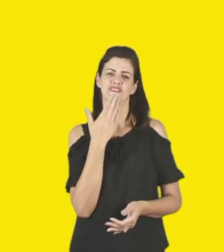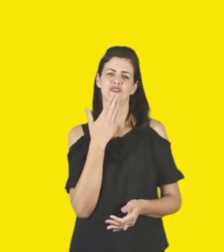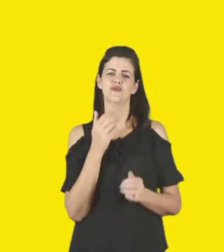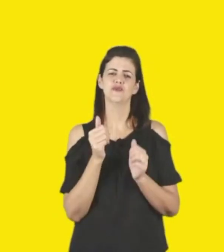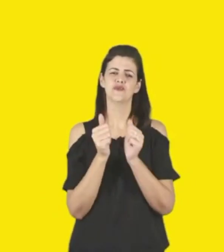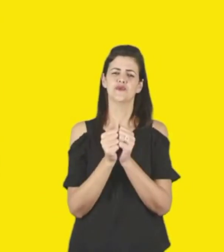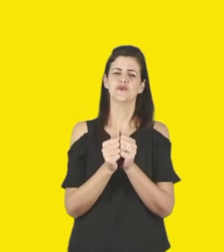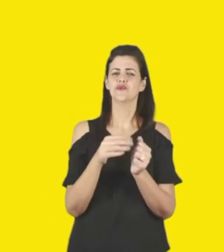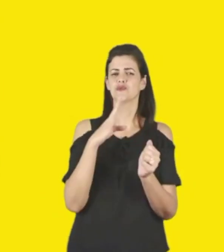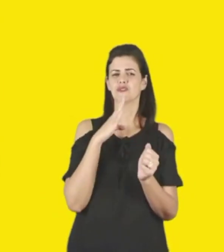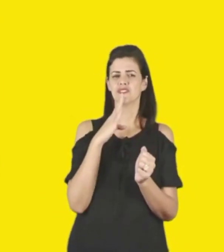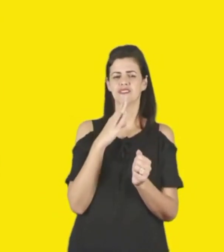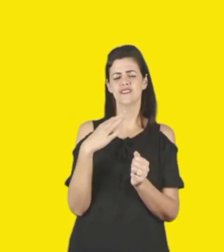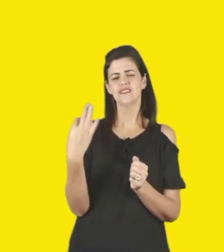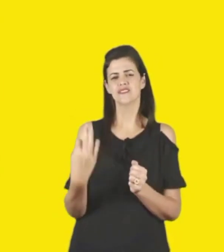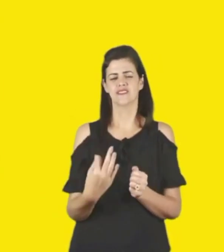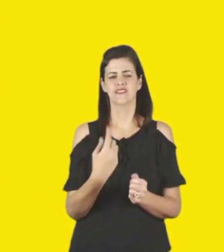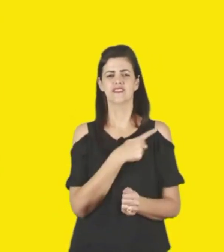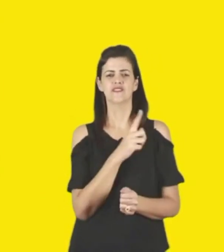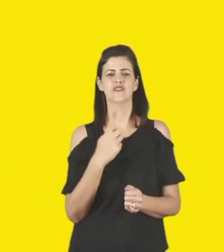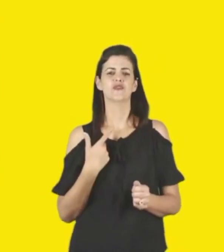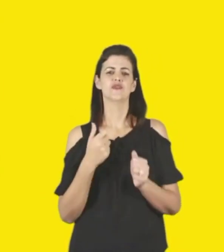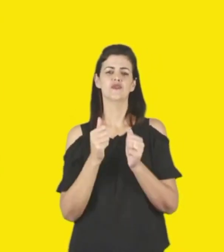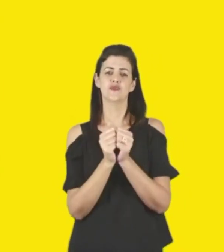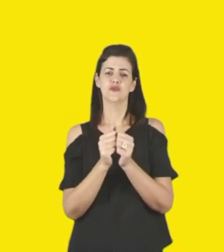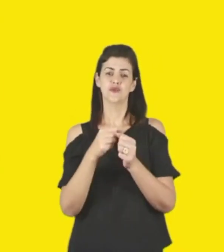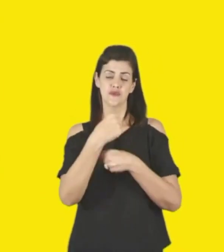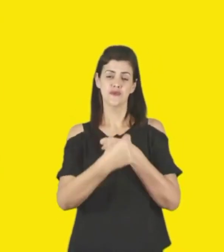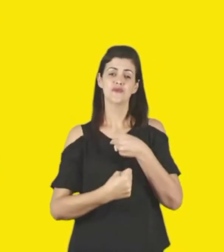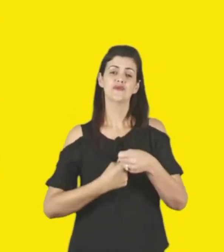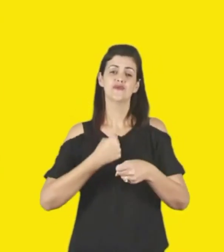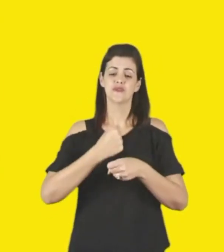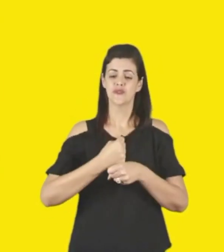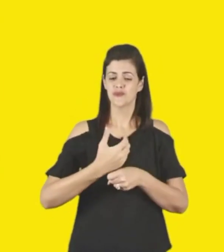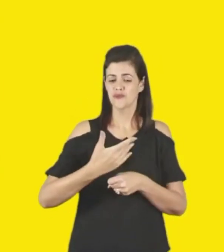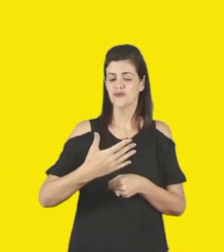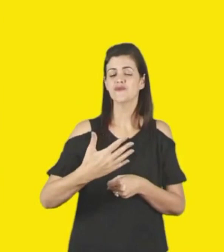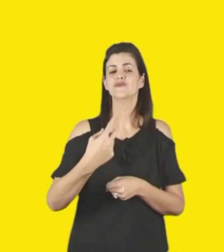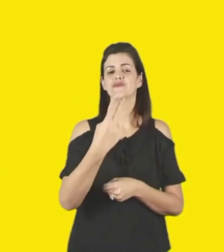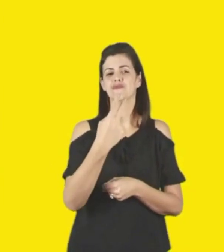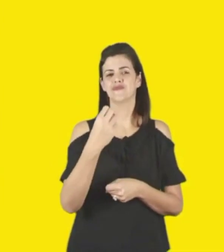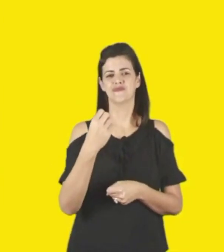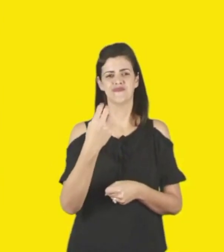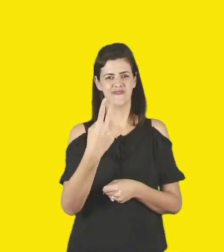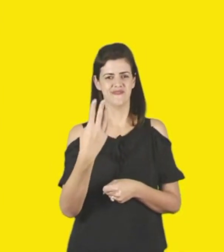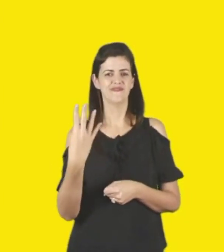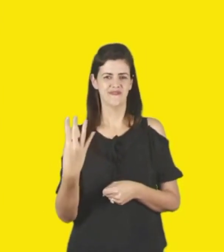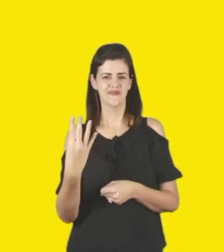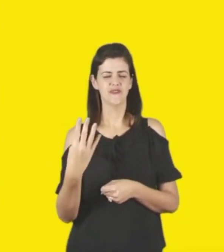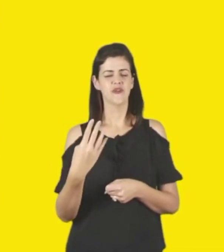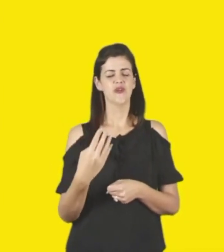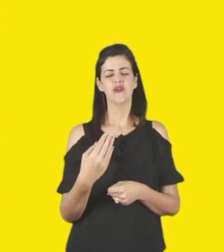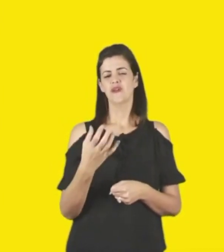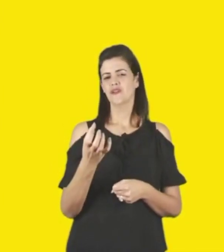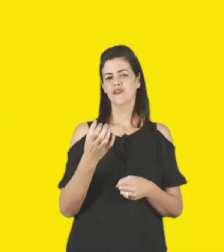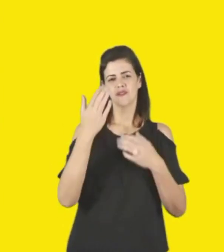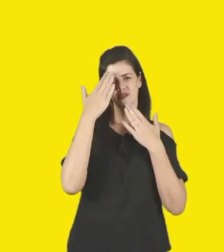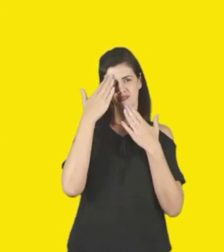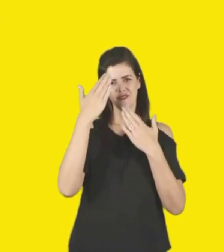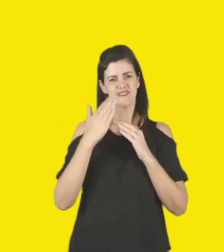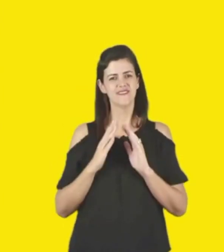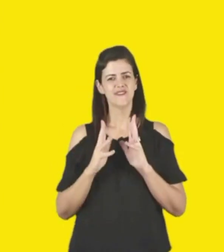na 24ª edição, que deverá acontecer no próximo ano. Então, meu muito obrigada a todas as pessoas,